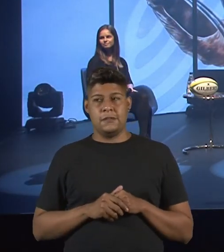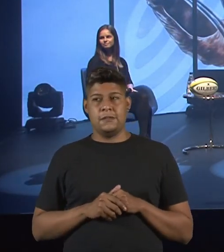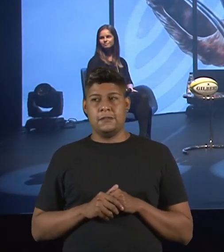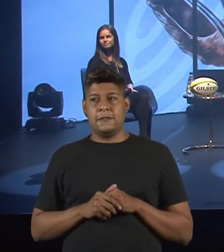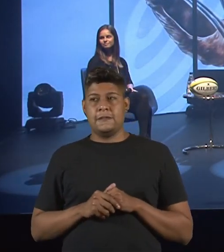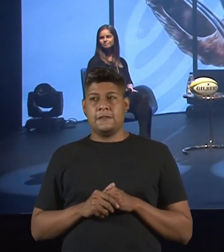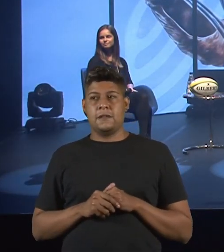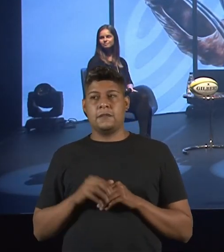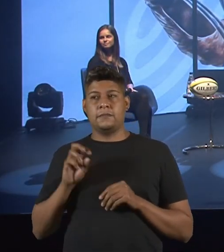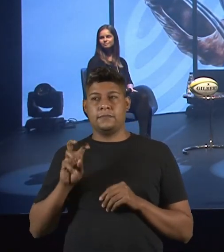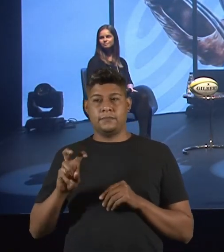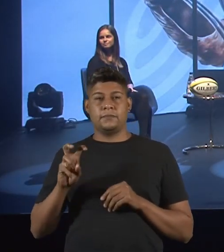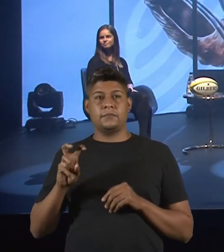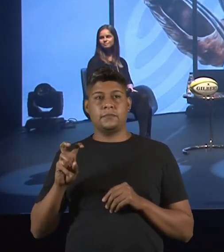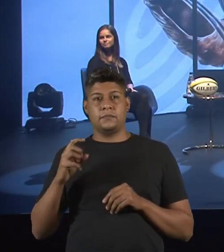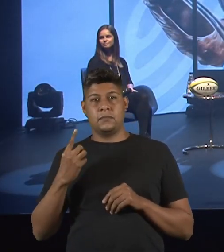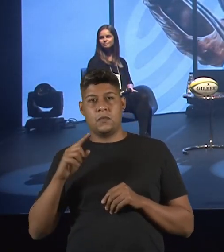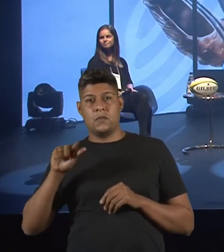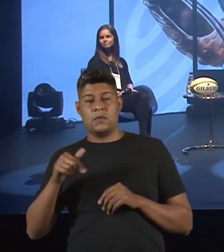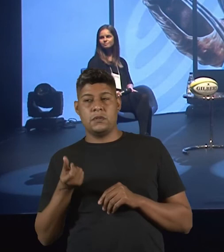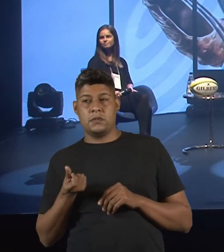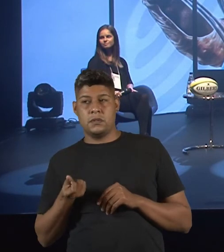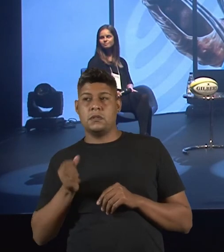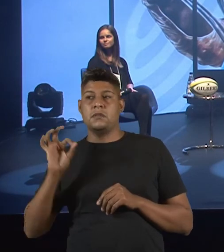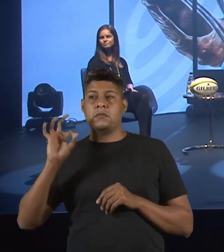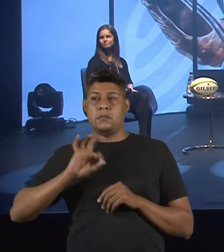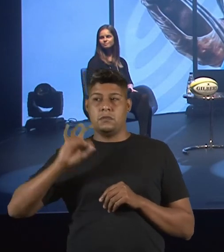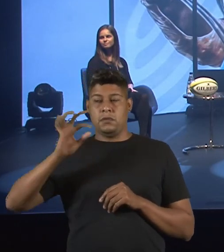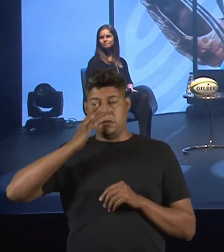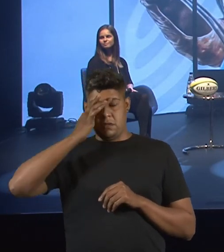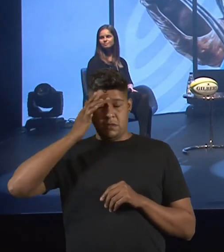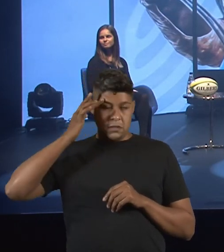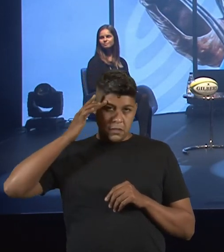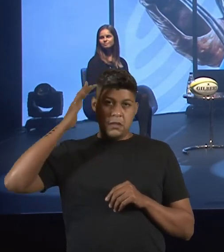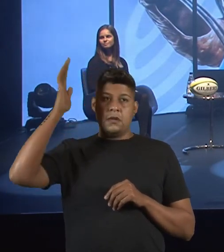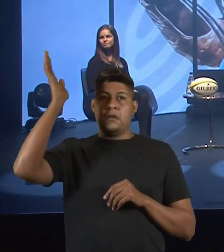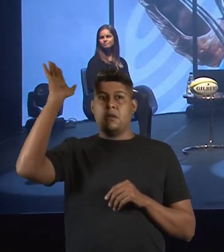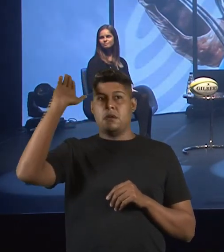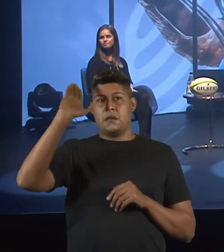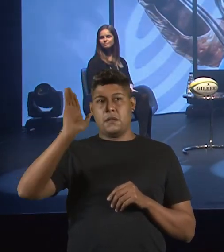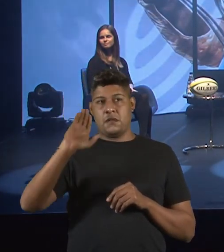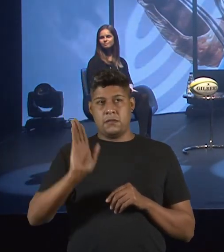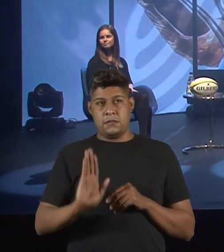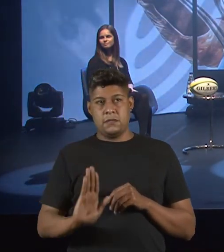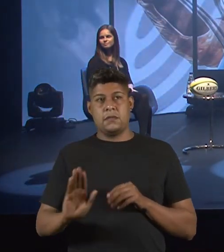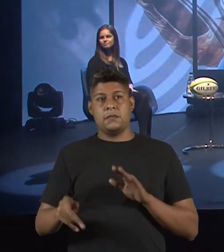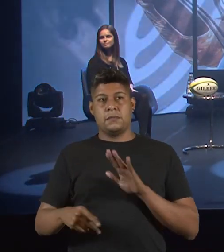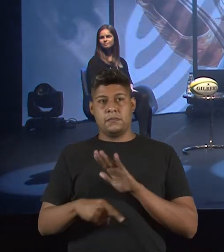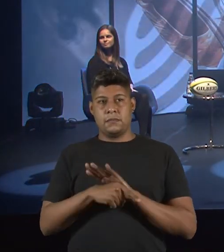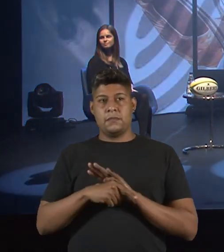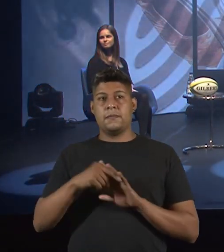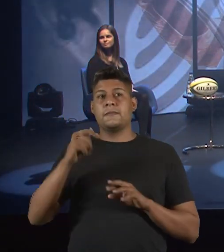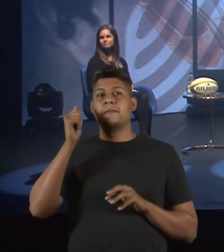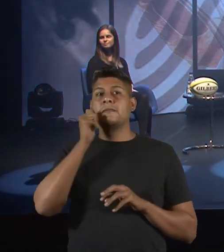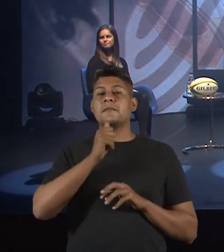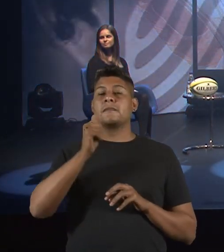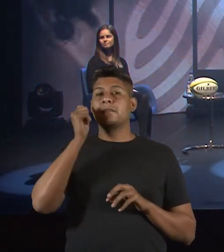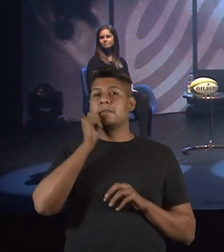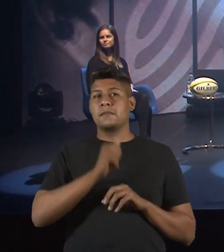Quase 52% da nossa população é composta por mulheres.